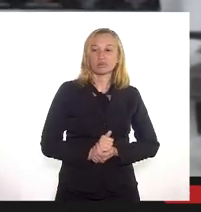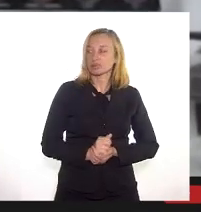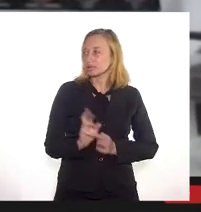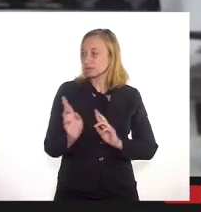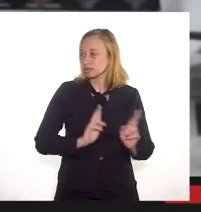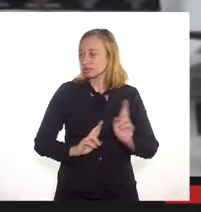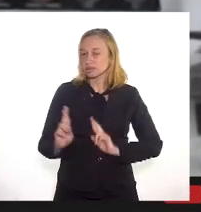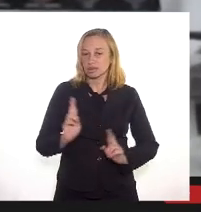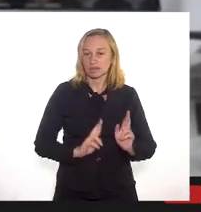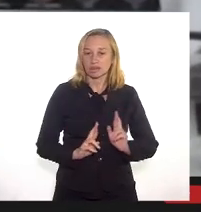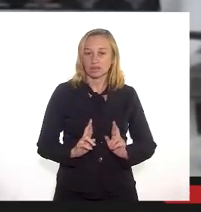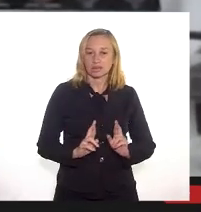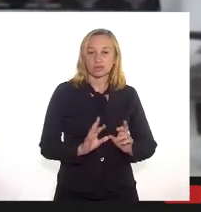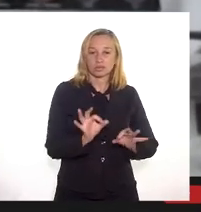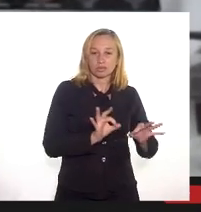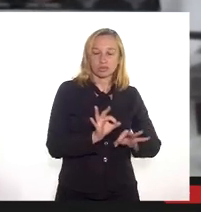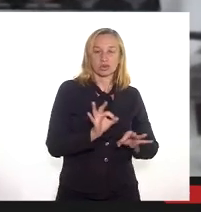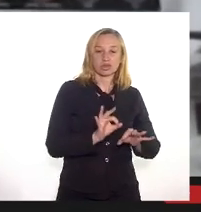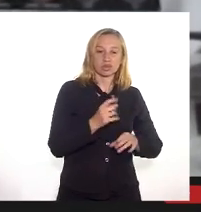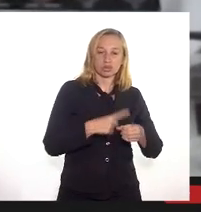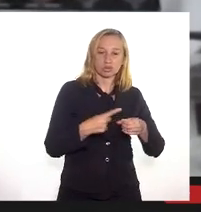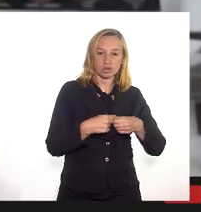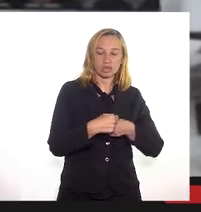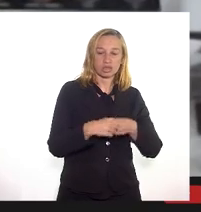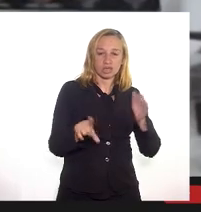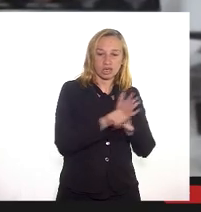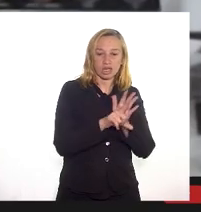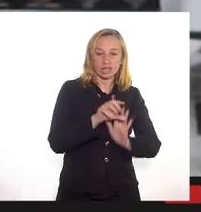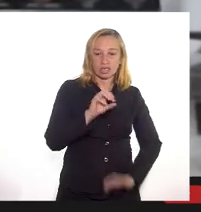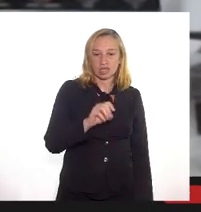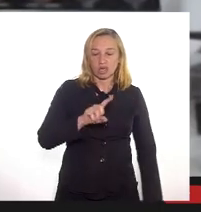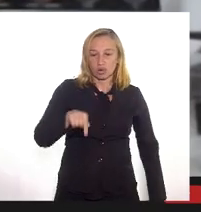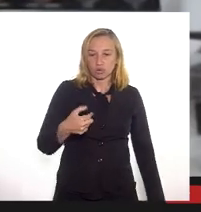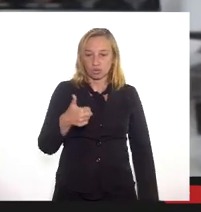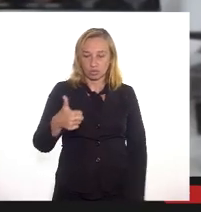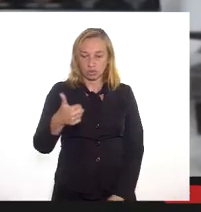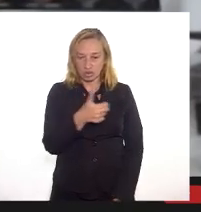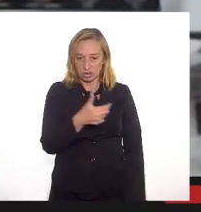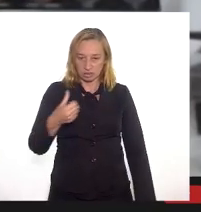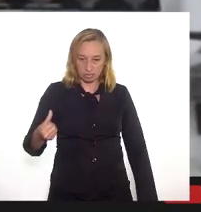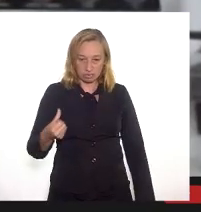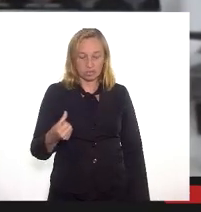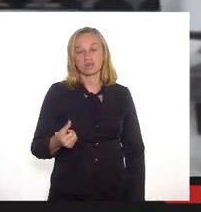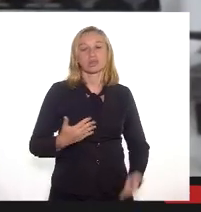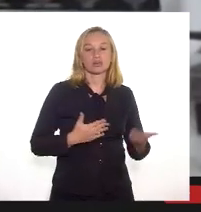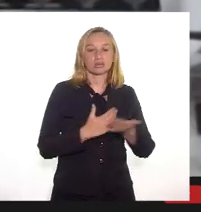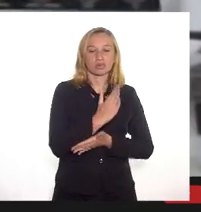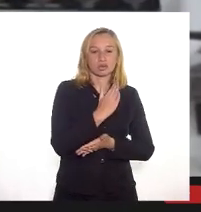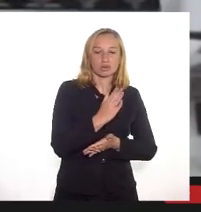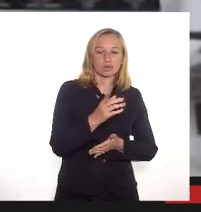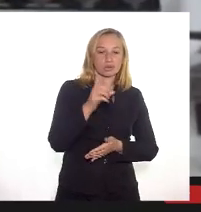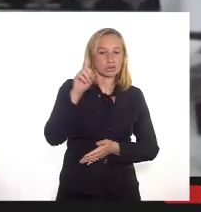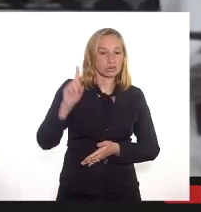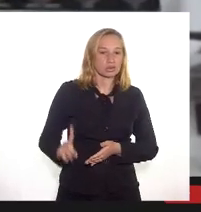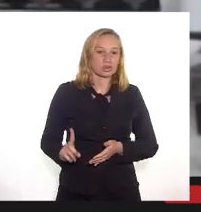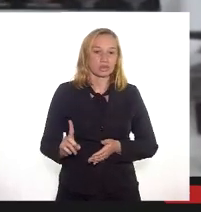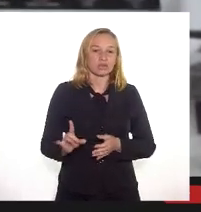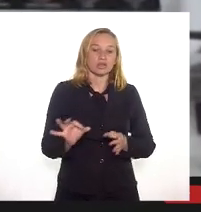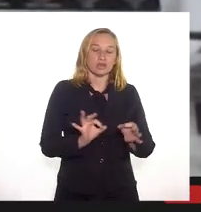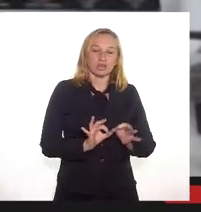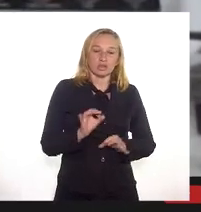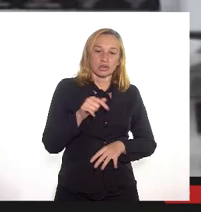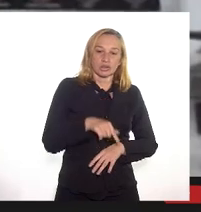ao plano diretor do município na lei complementar 01 de 2006 foi aprovado o plano diretor aqui do município